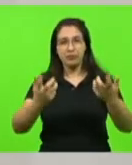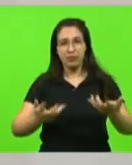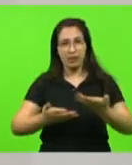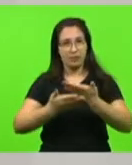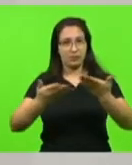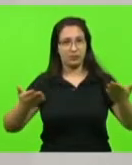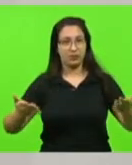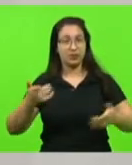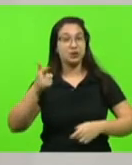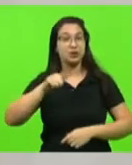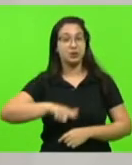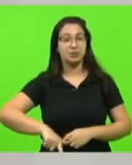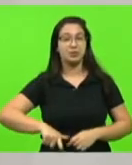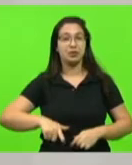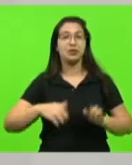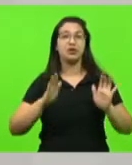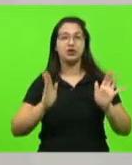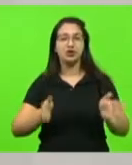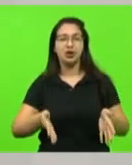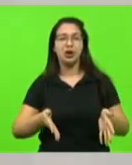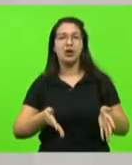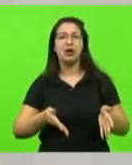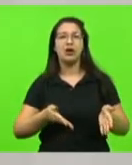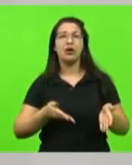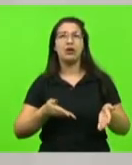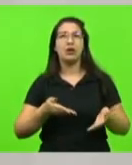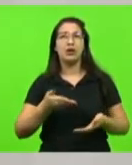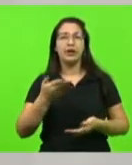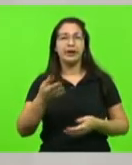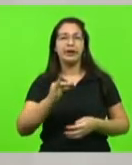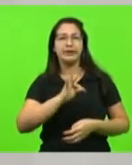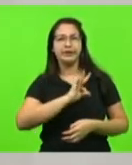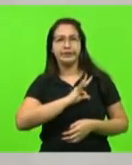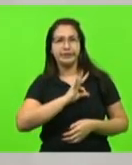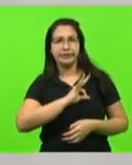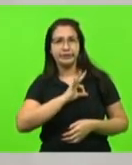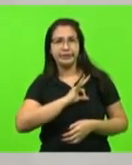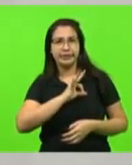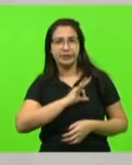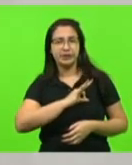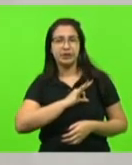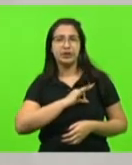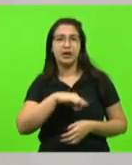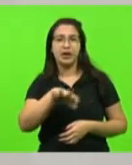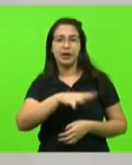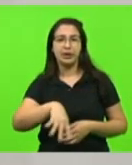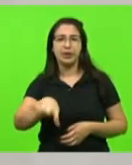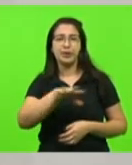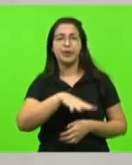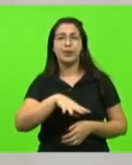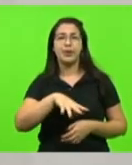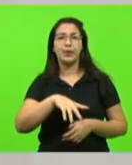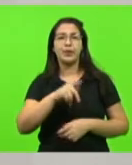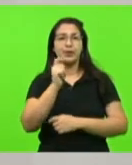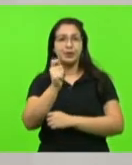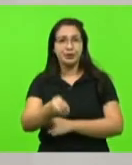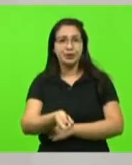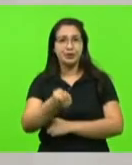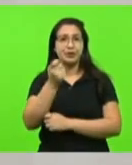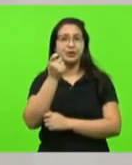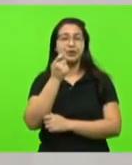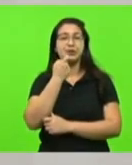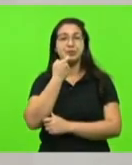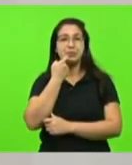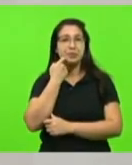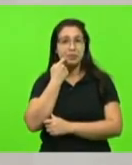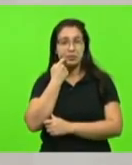que naquilo que foi aportado pelos técnicos do setor pesqueiro, num ano, num ano,